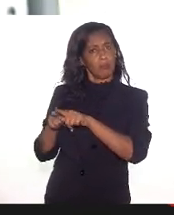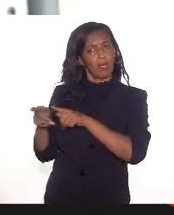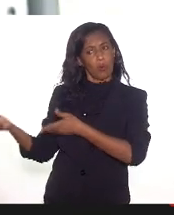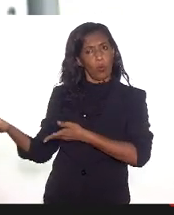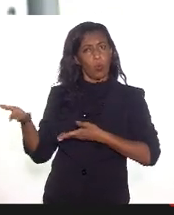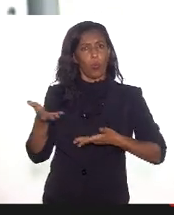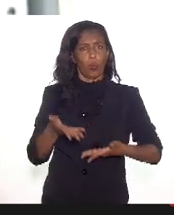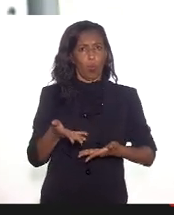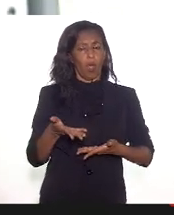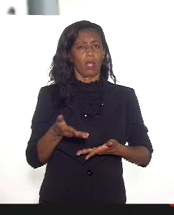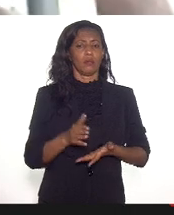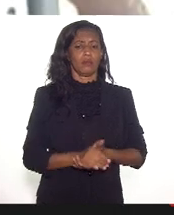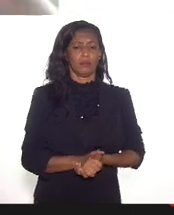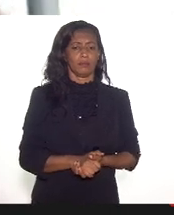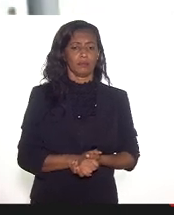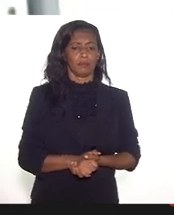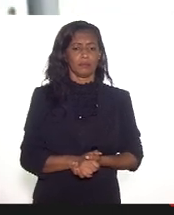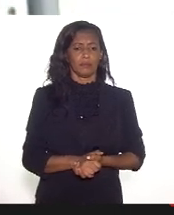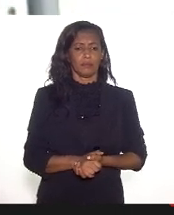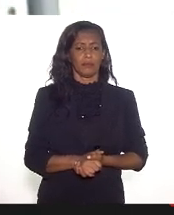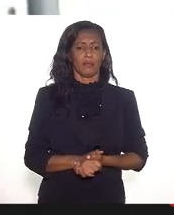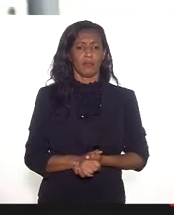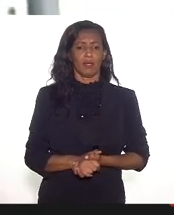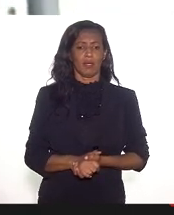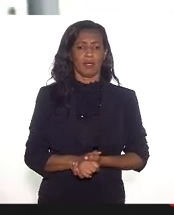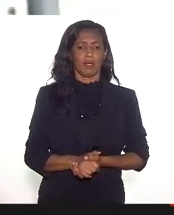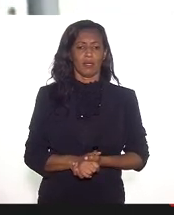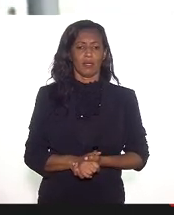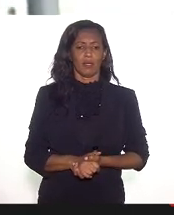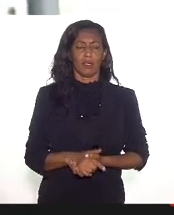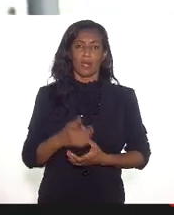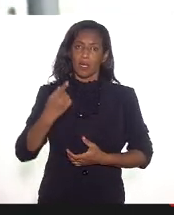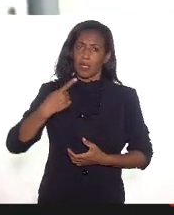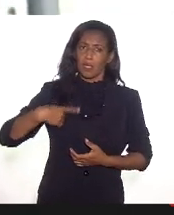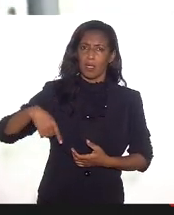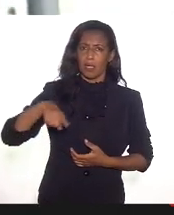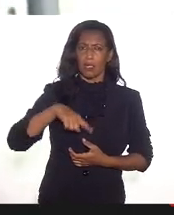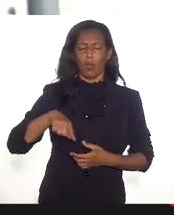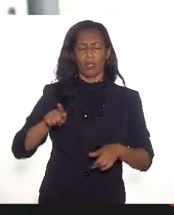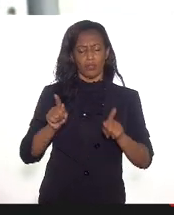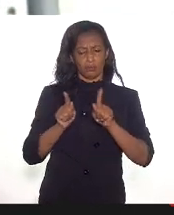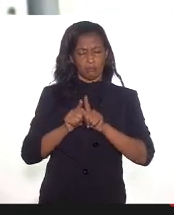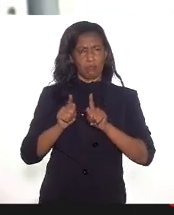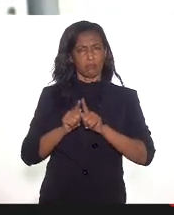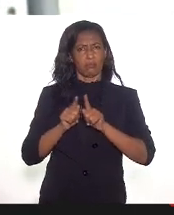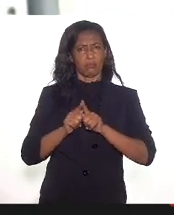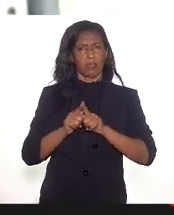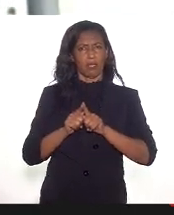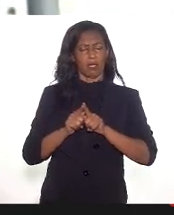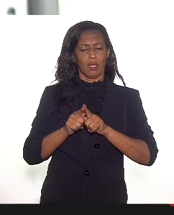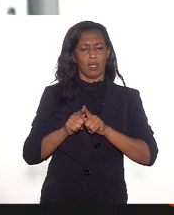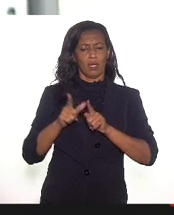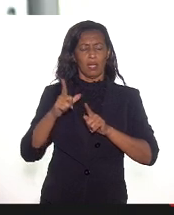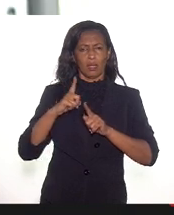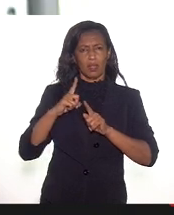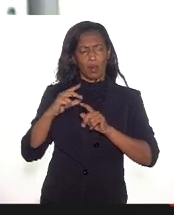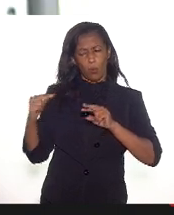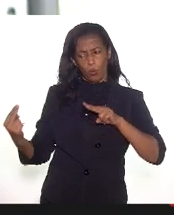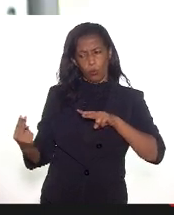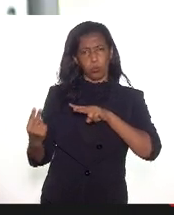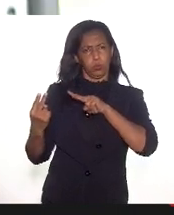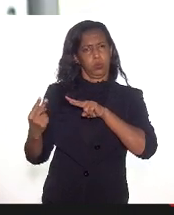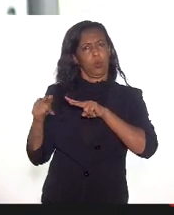e sejam chamados, que nós possamos também, Mônica, ter uma escuta atenta